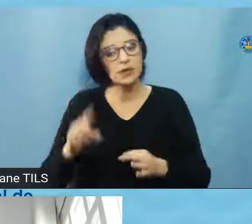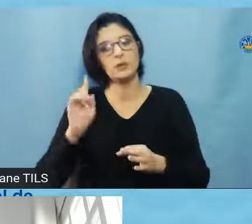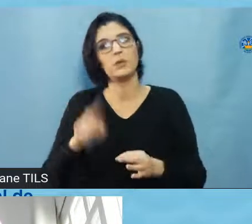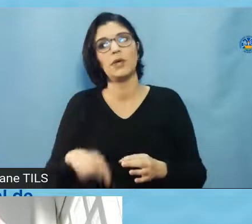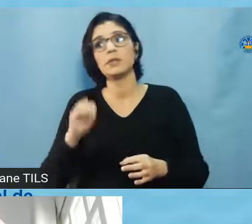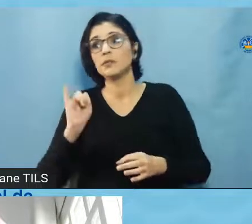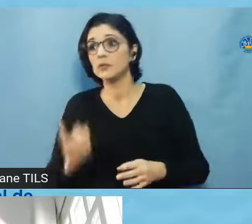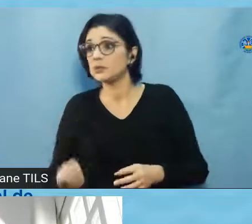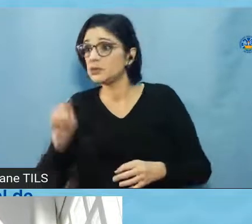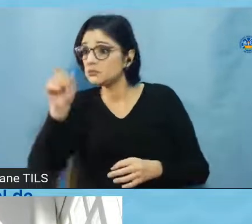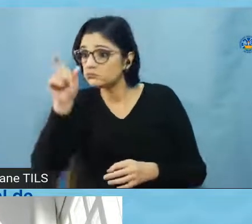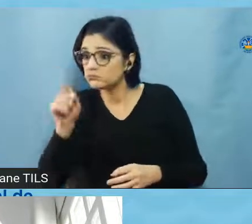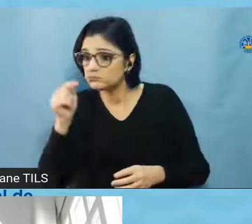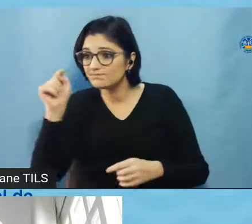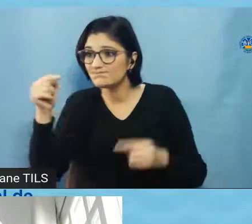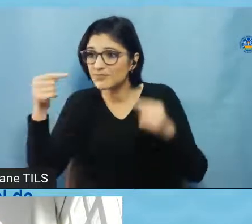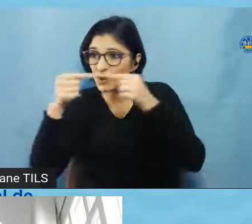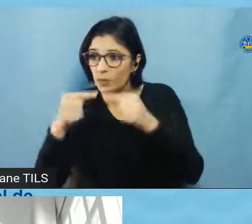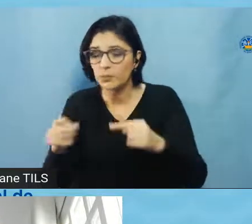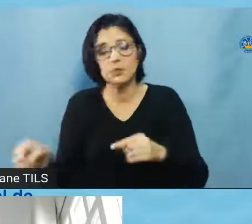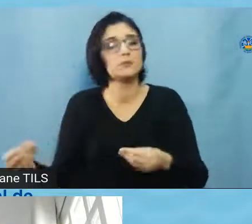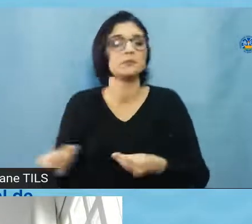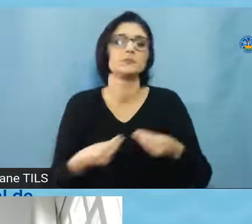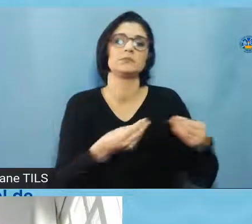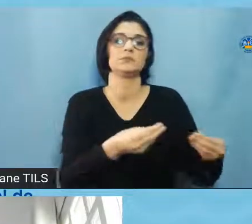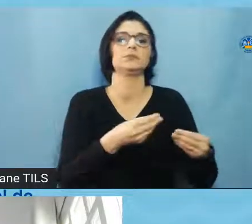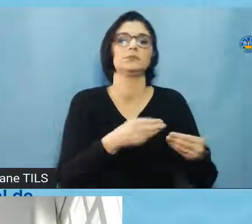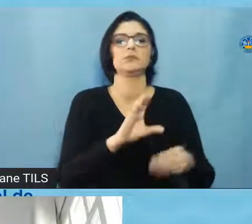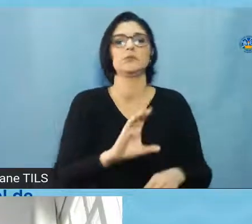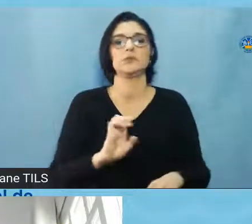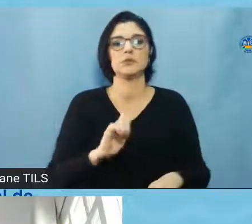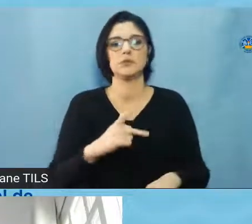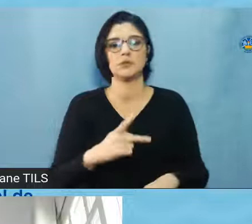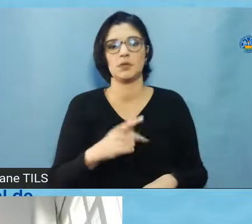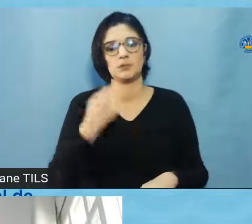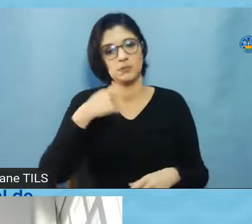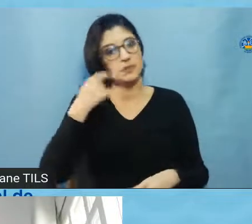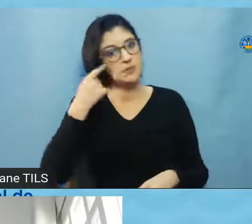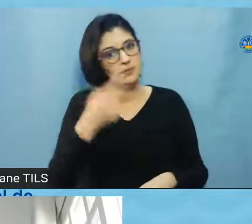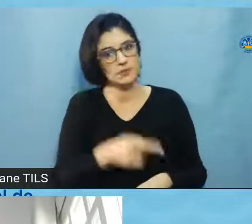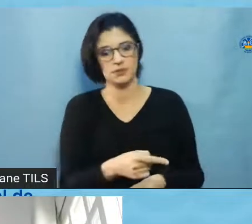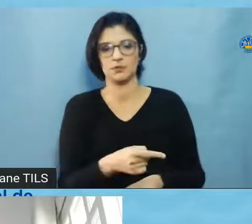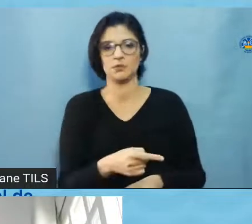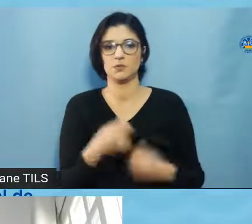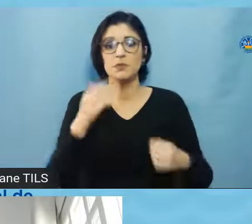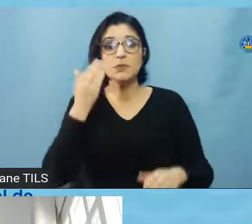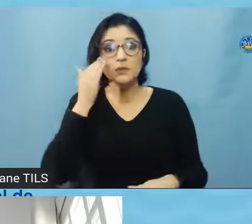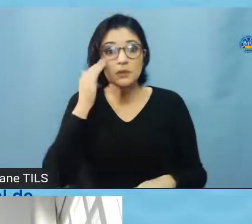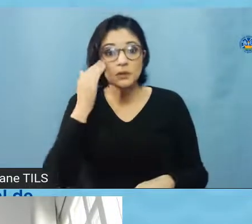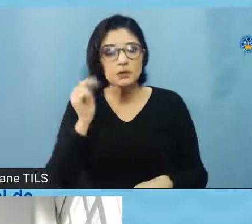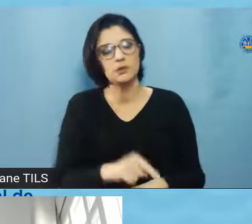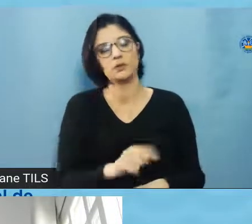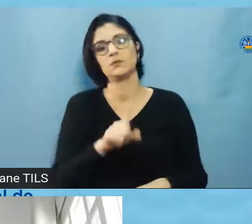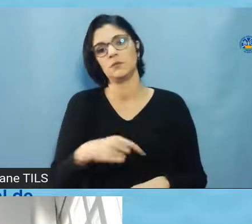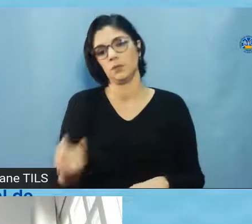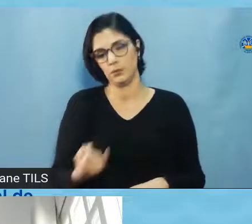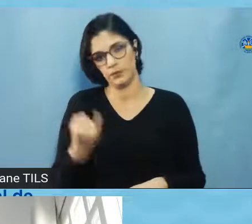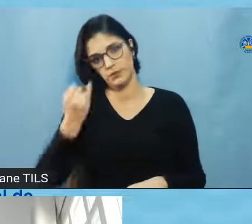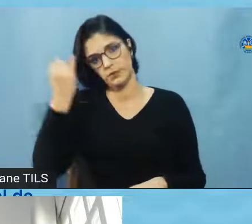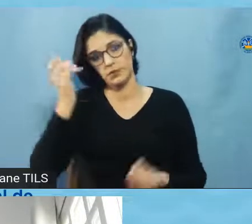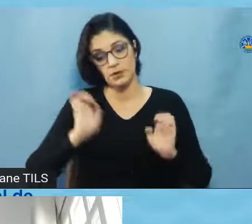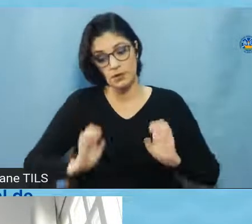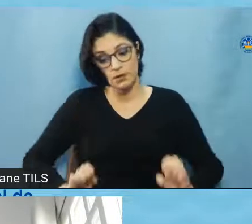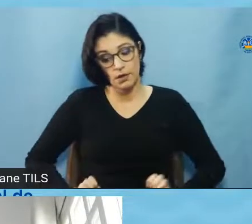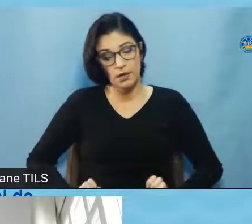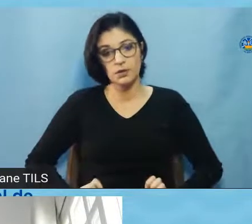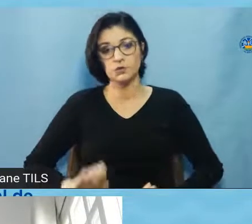então quando se aplicar, quando se aplicar a submissão, a precisa entender que é importante uma análise ética para a